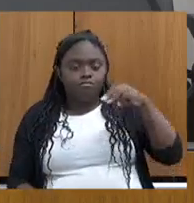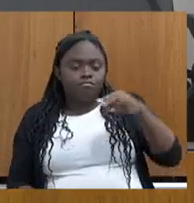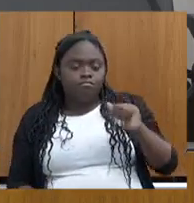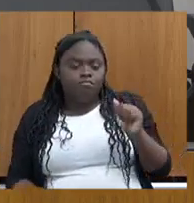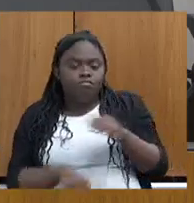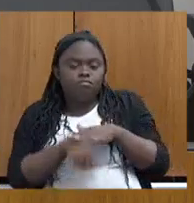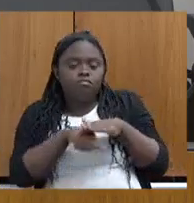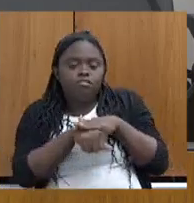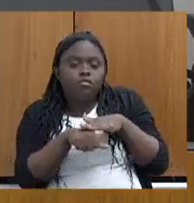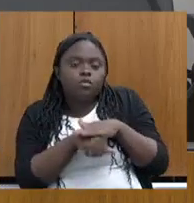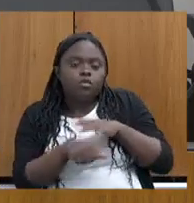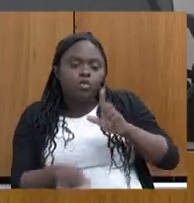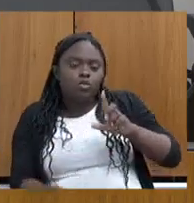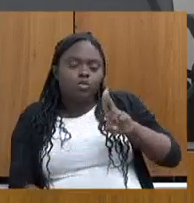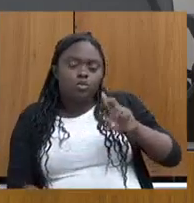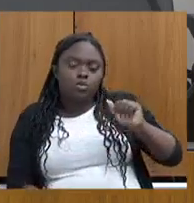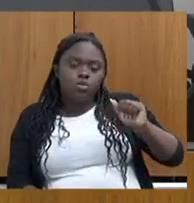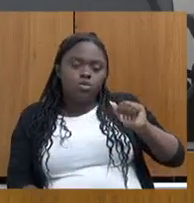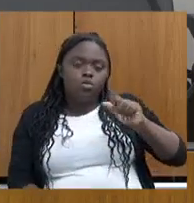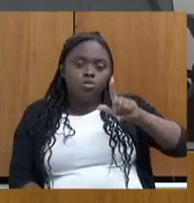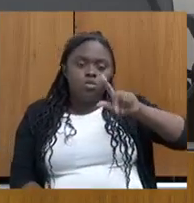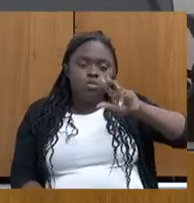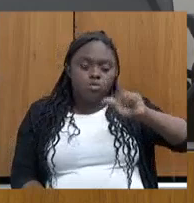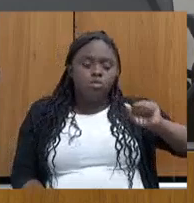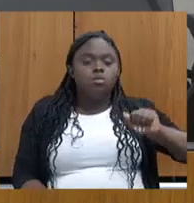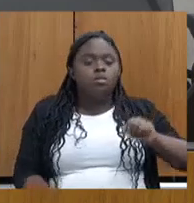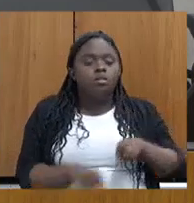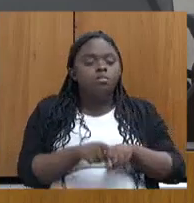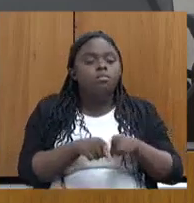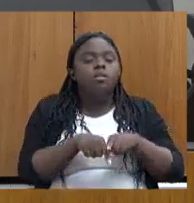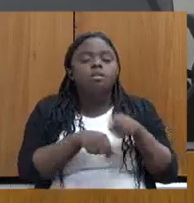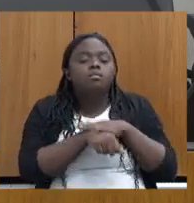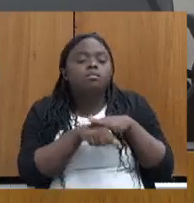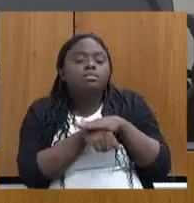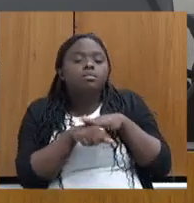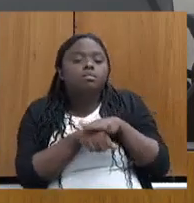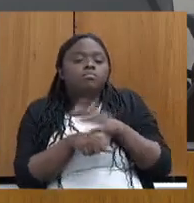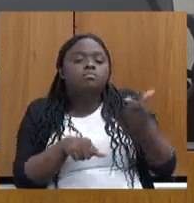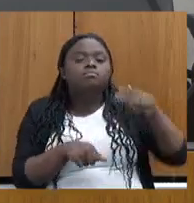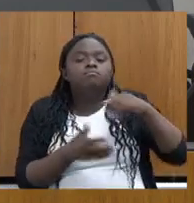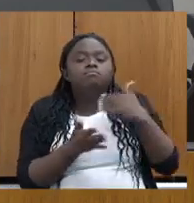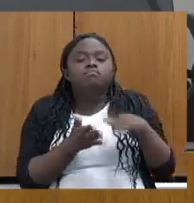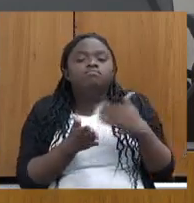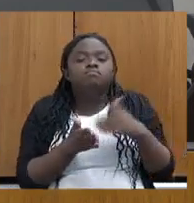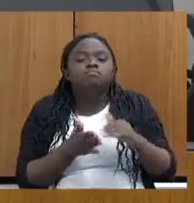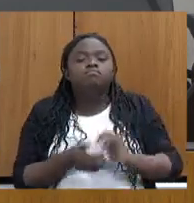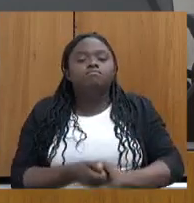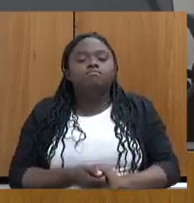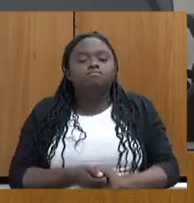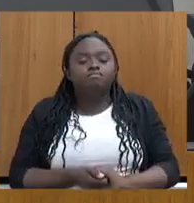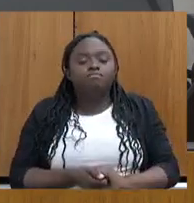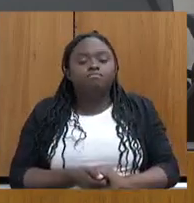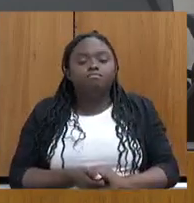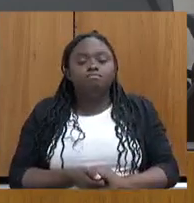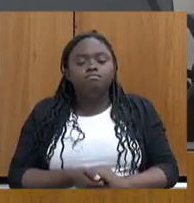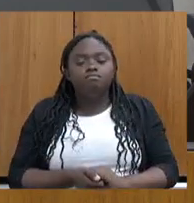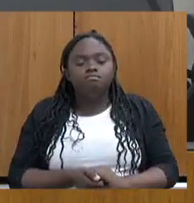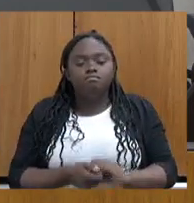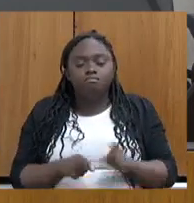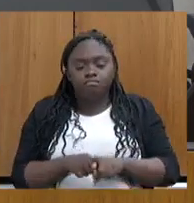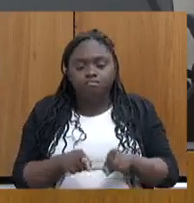disposição do governo em conversar com as outras secretarias e o enfrentamento ao trabalho